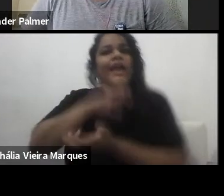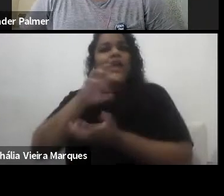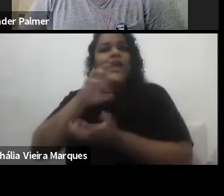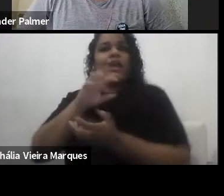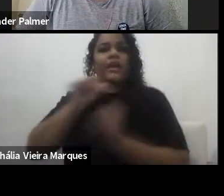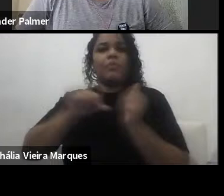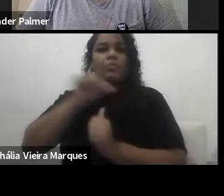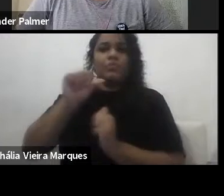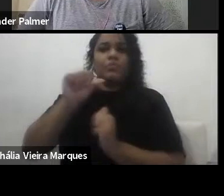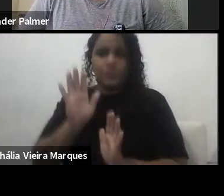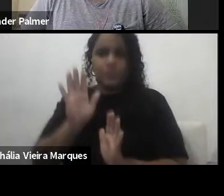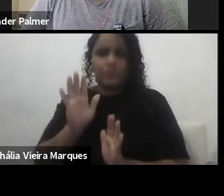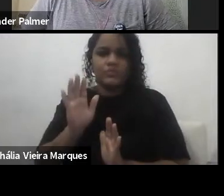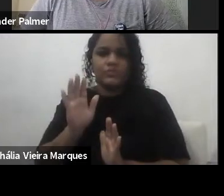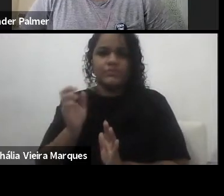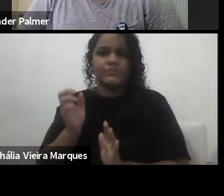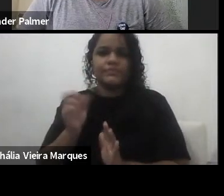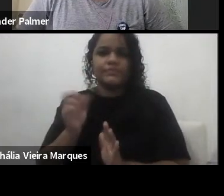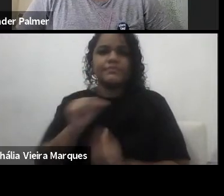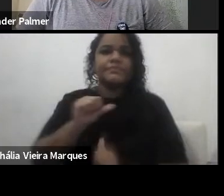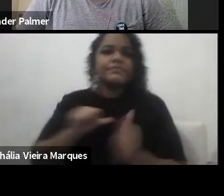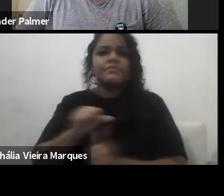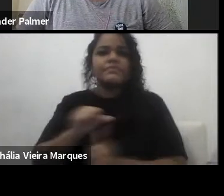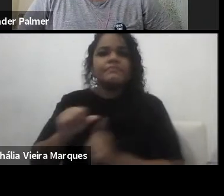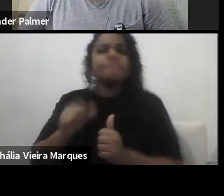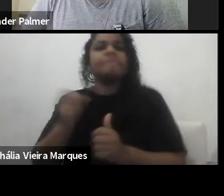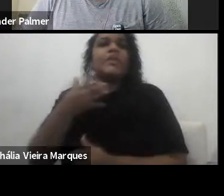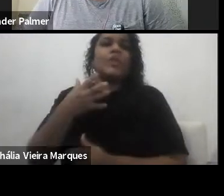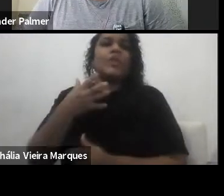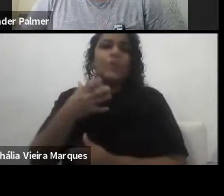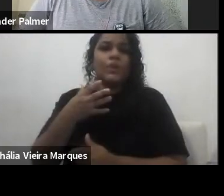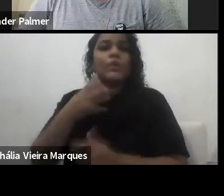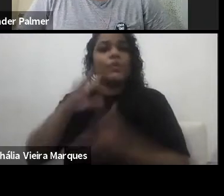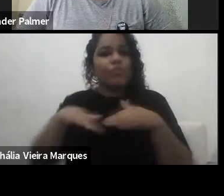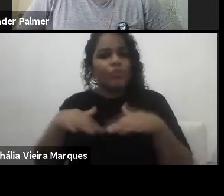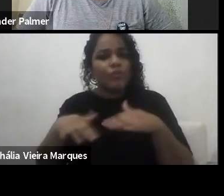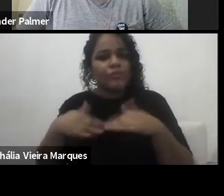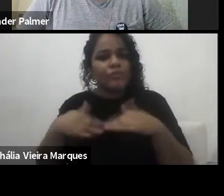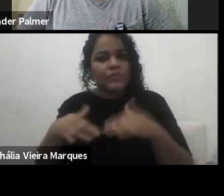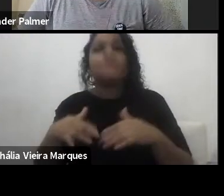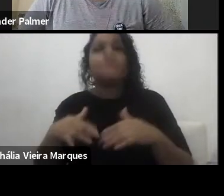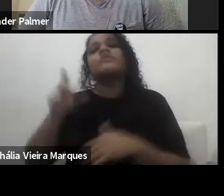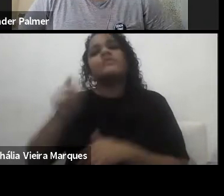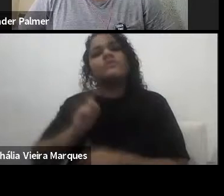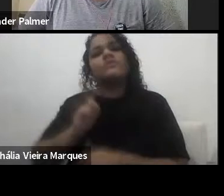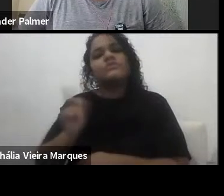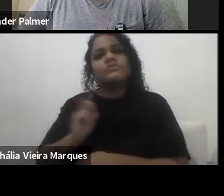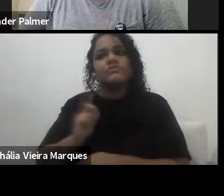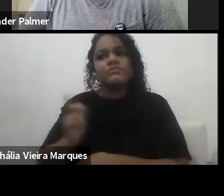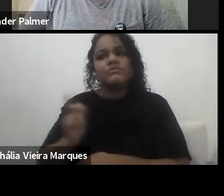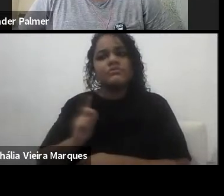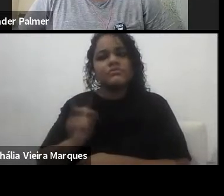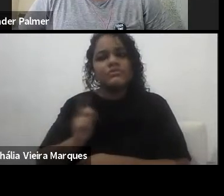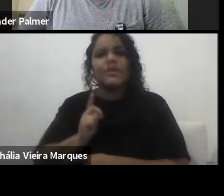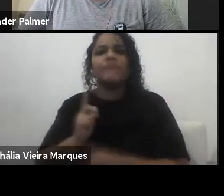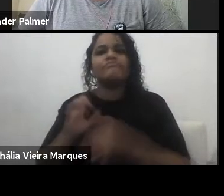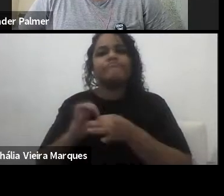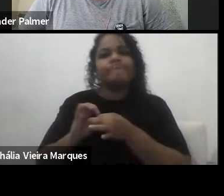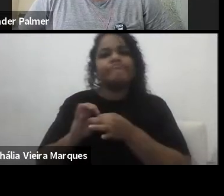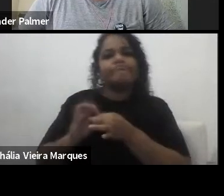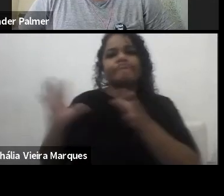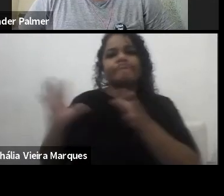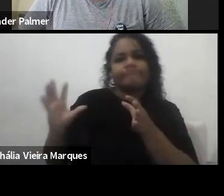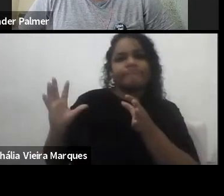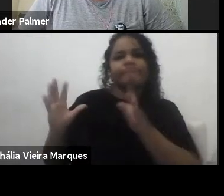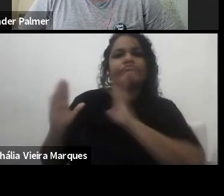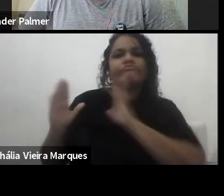e nesse movimento reformador principalmente você vai ter essa desvinculação com a igreja, mas de uma